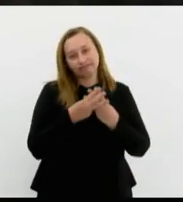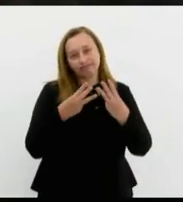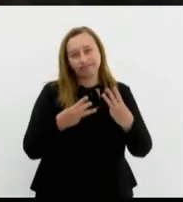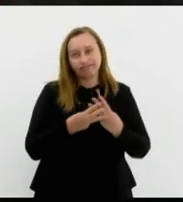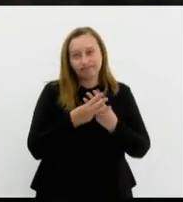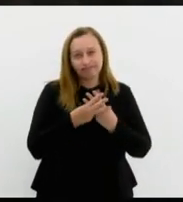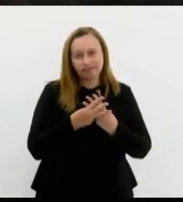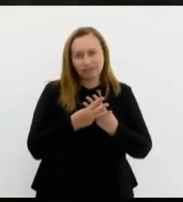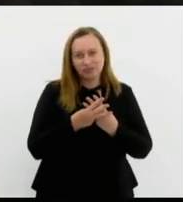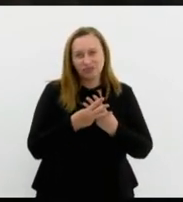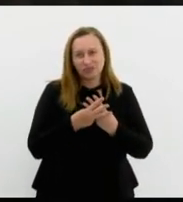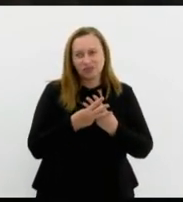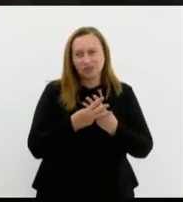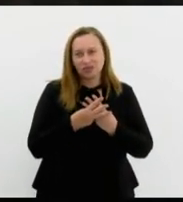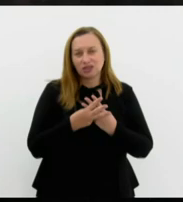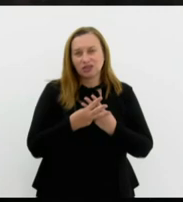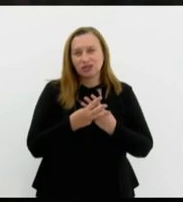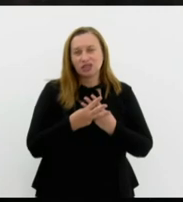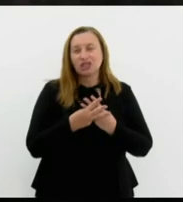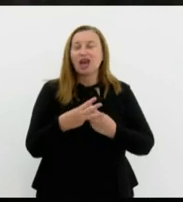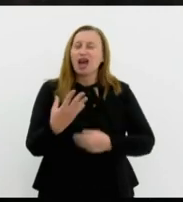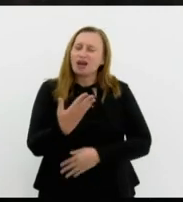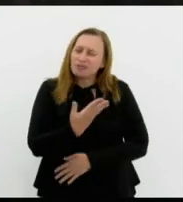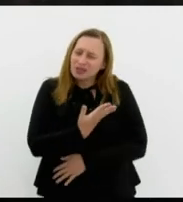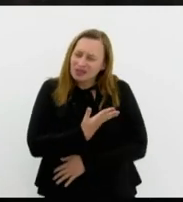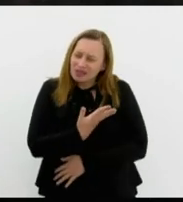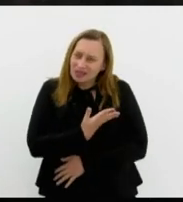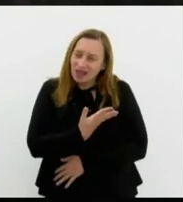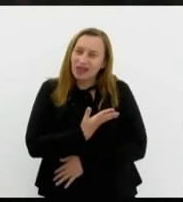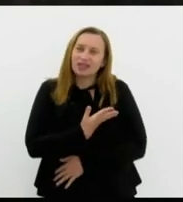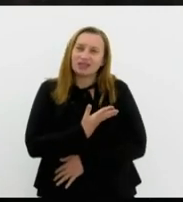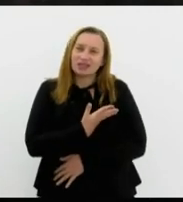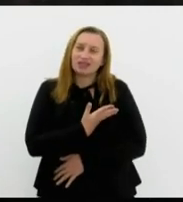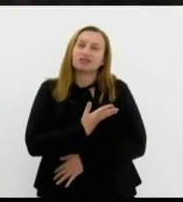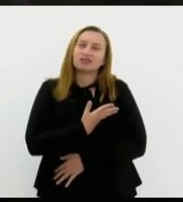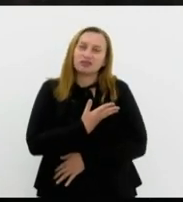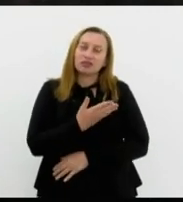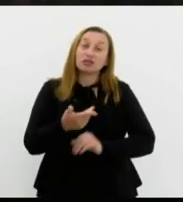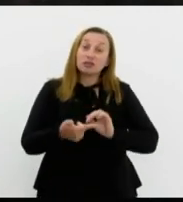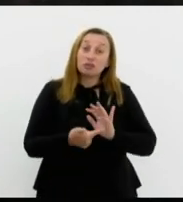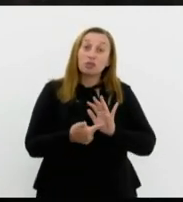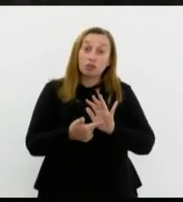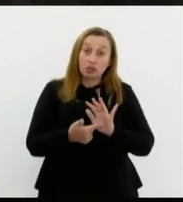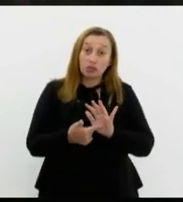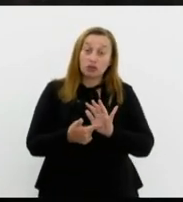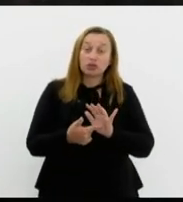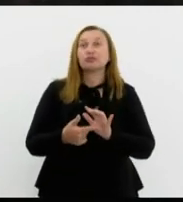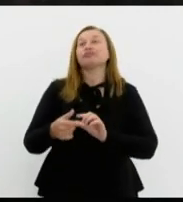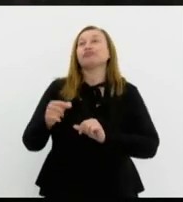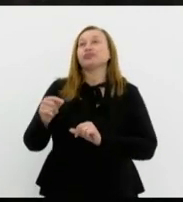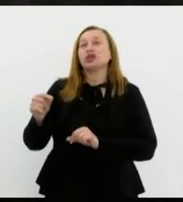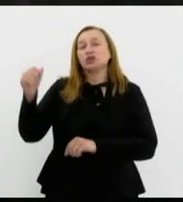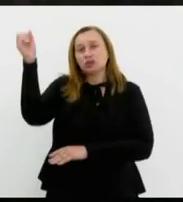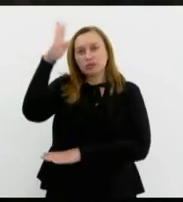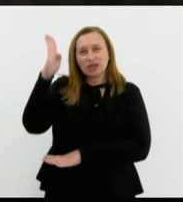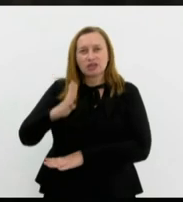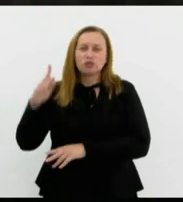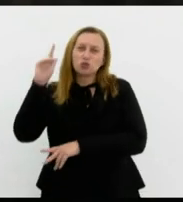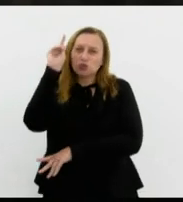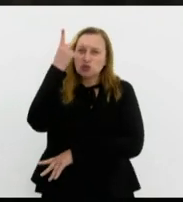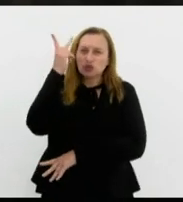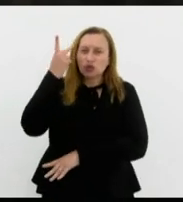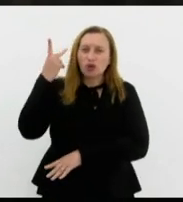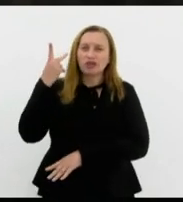tantos exemplos de fidalguia e amizade vem revelando através de sua história, marcada por